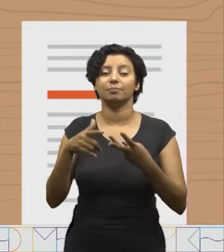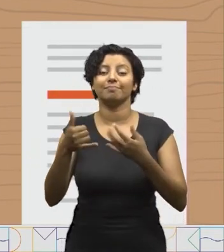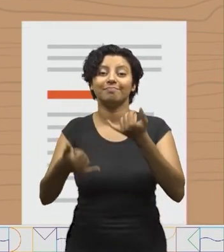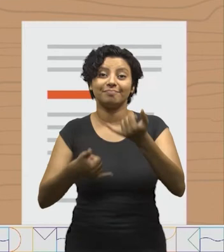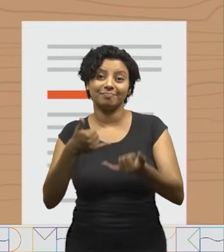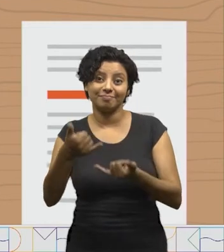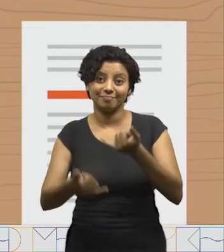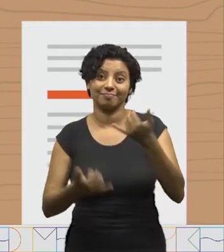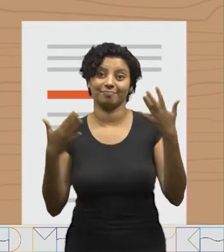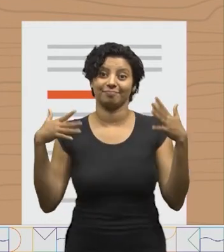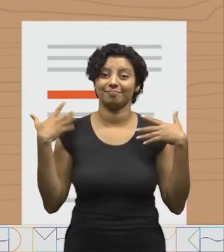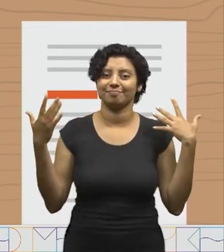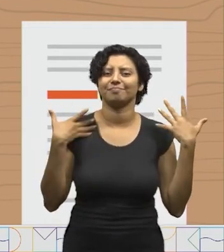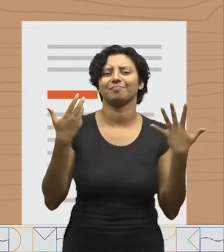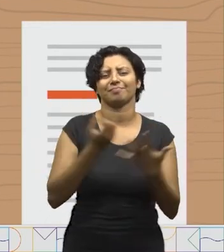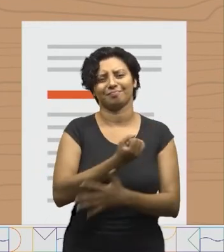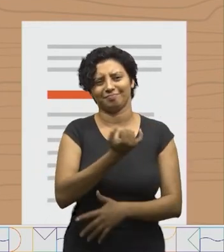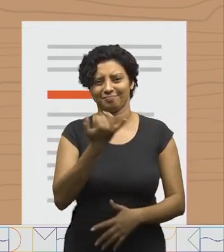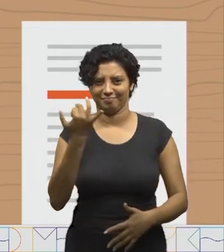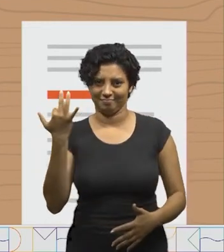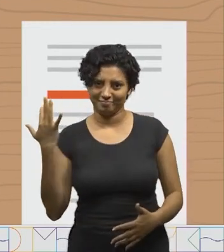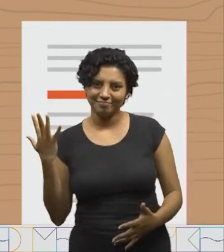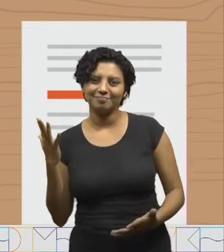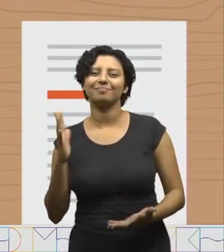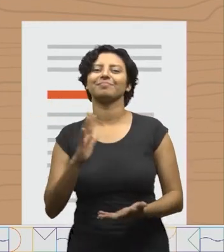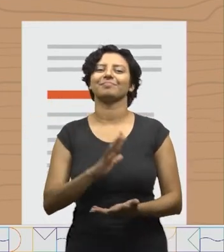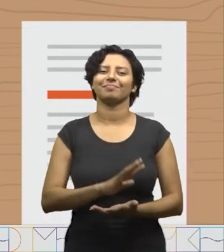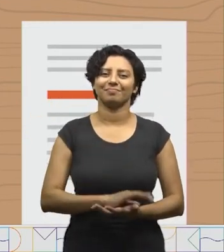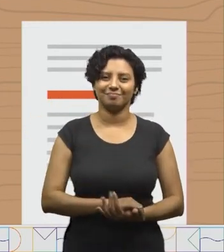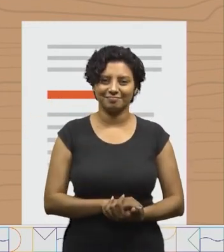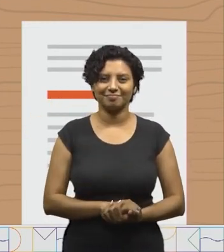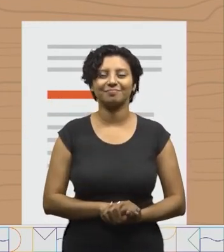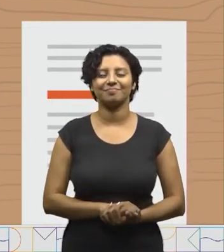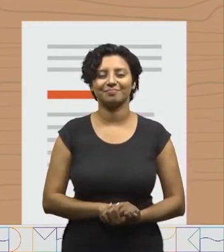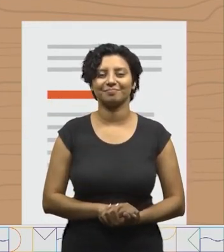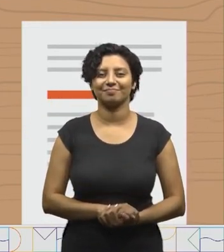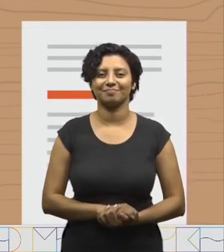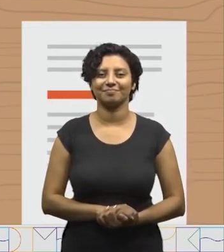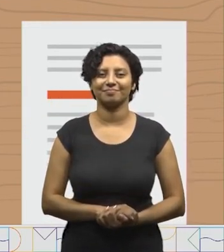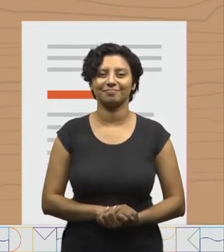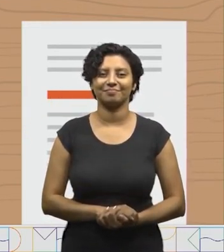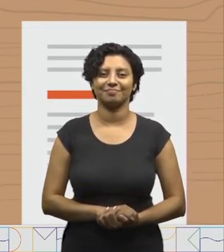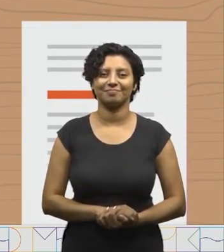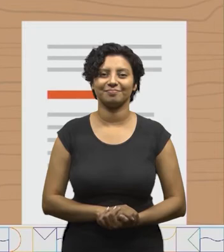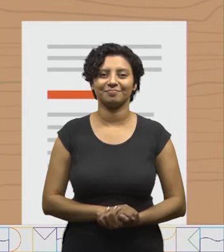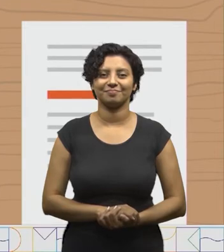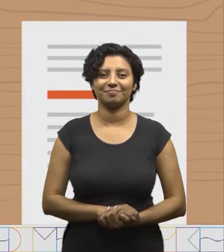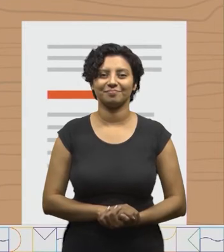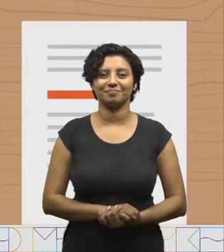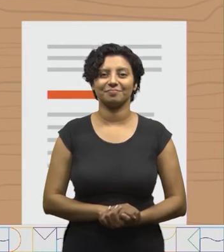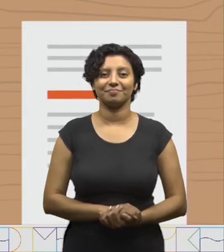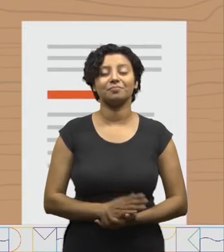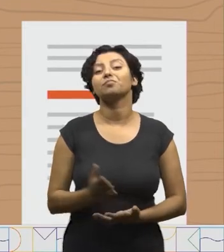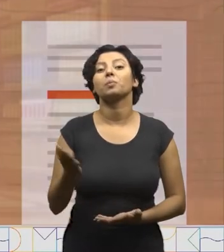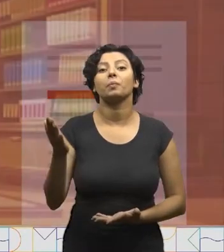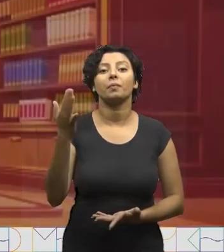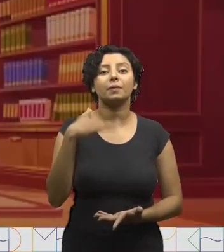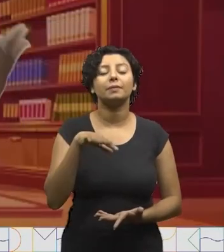recitar, divertir e em muitas outras situações.